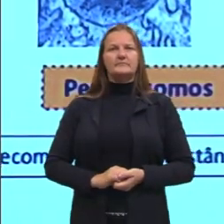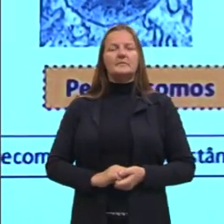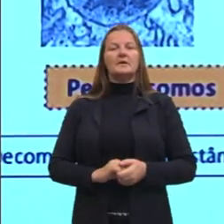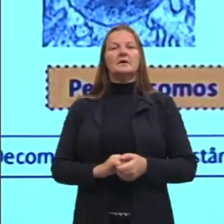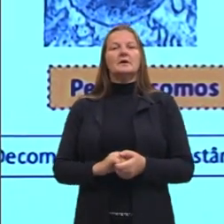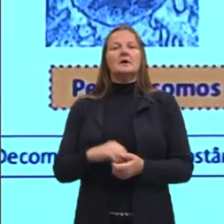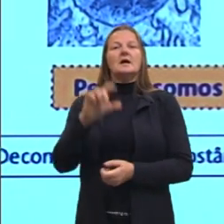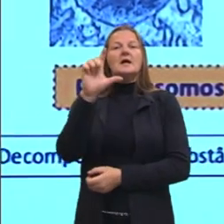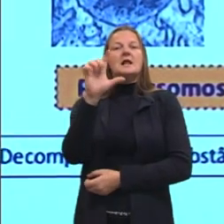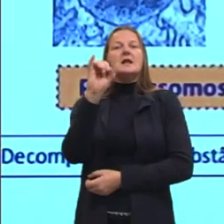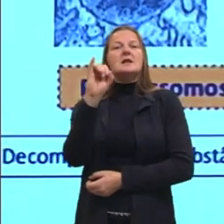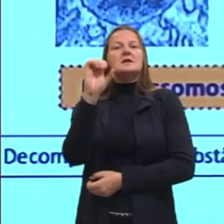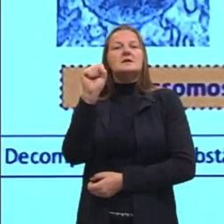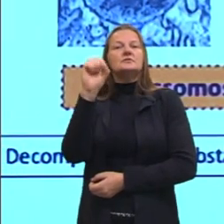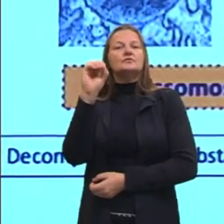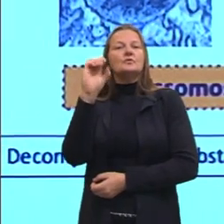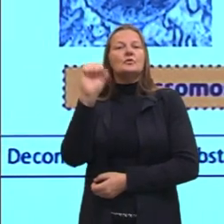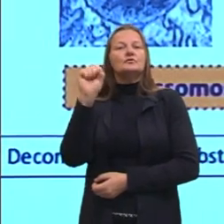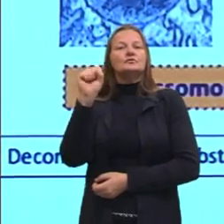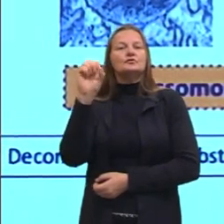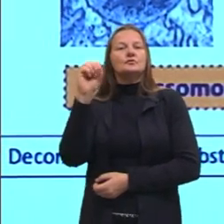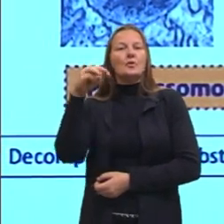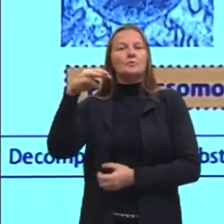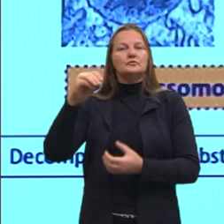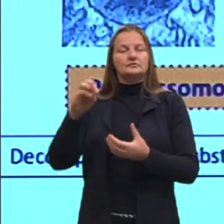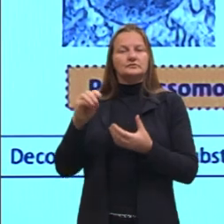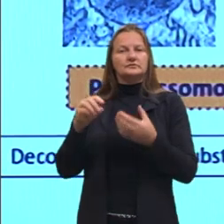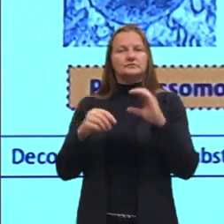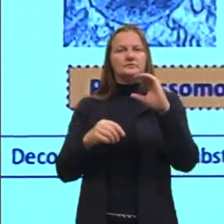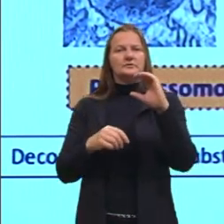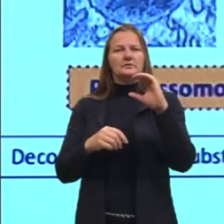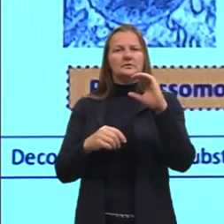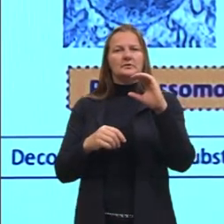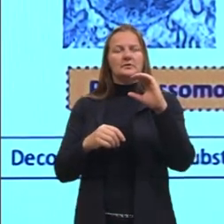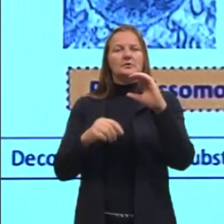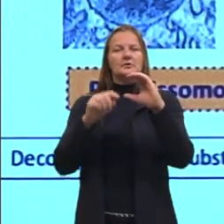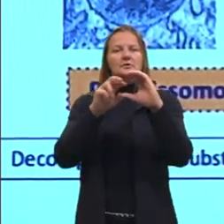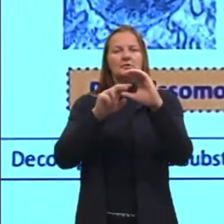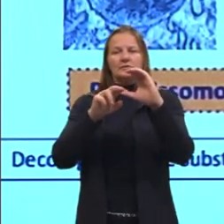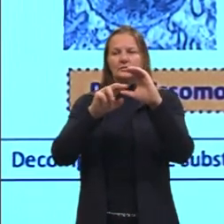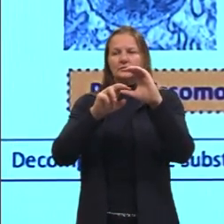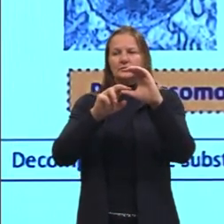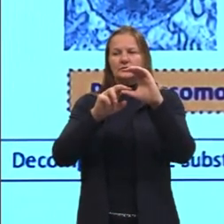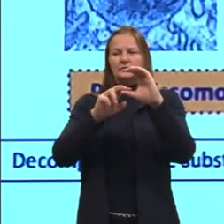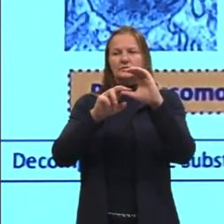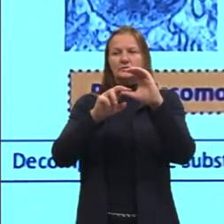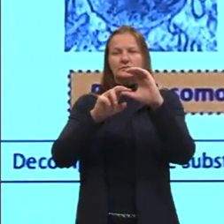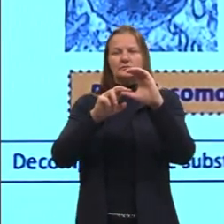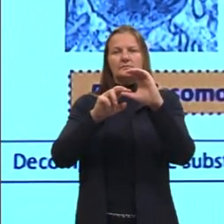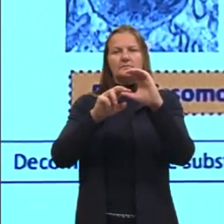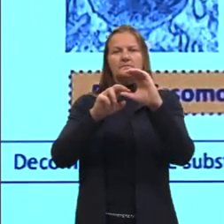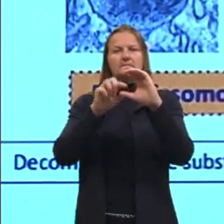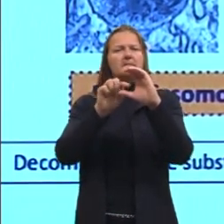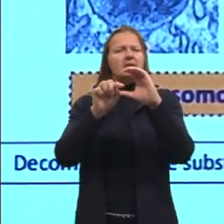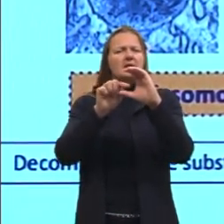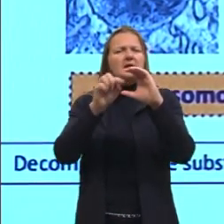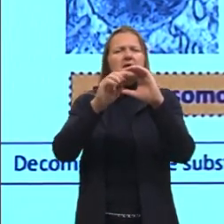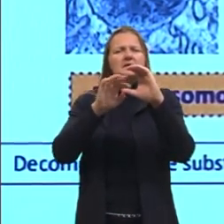Lisossomos. Ó, estão vendo como é que eles são? Cada um tem a sua morfologia, o seu jeitinho, a sua característica.